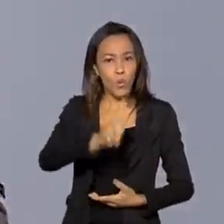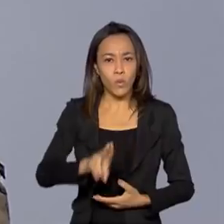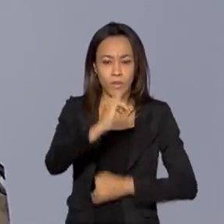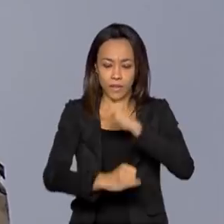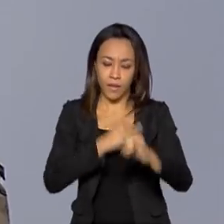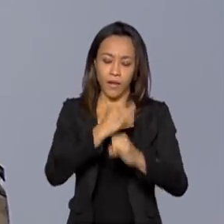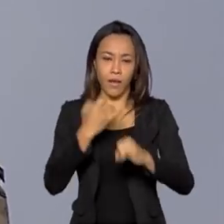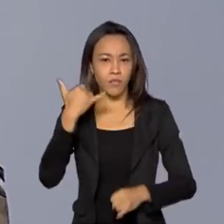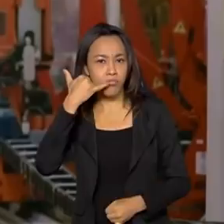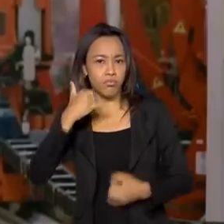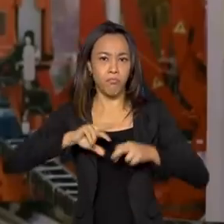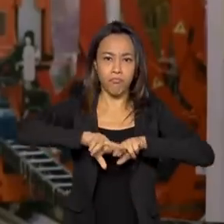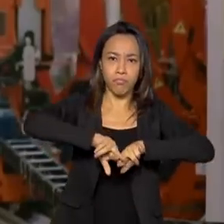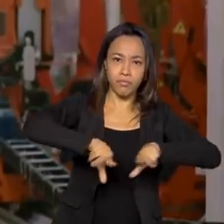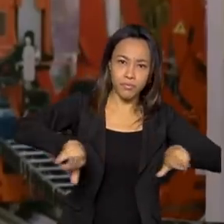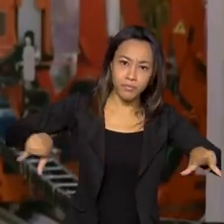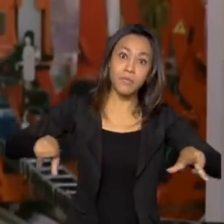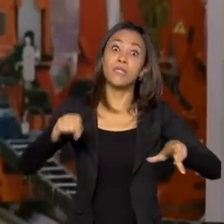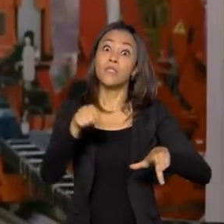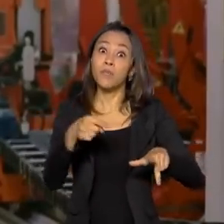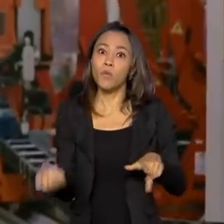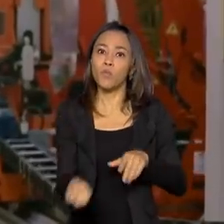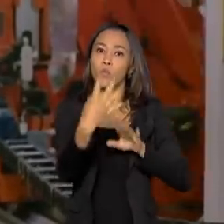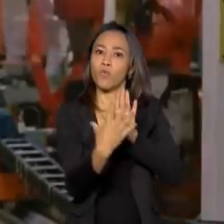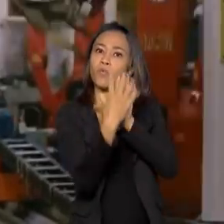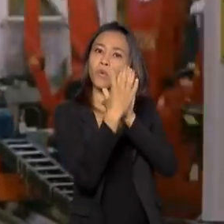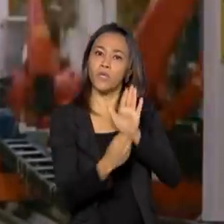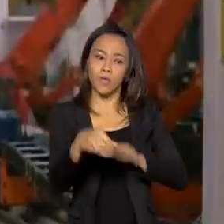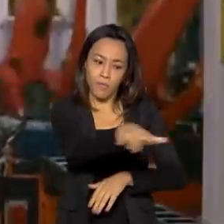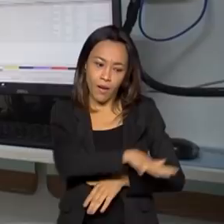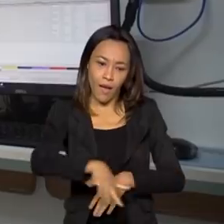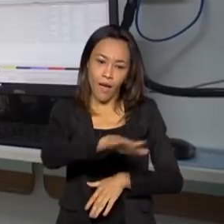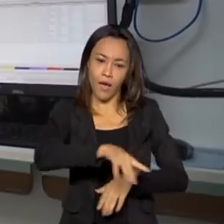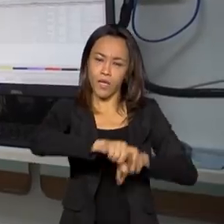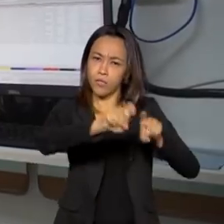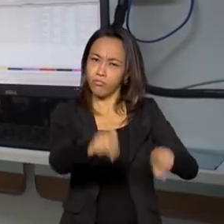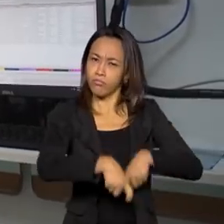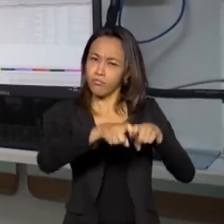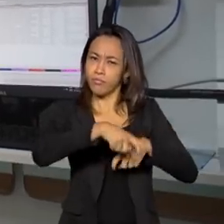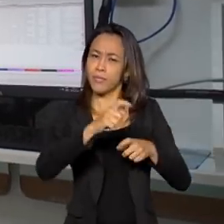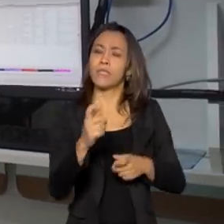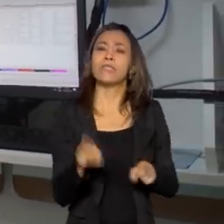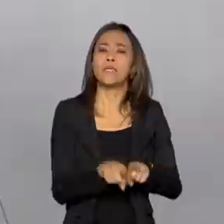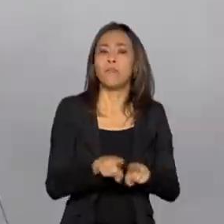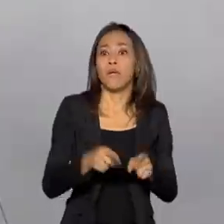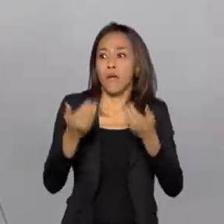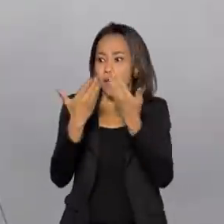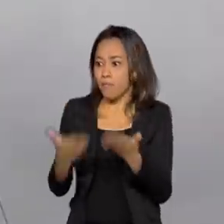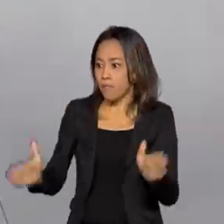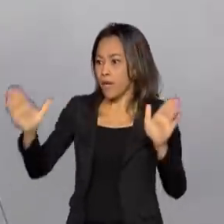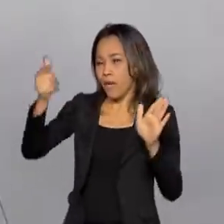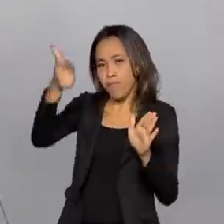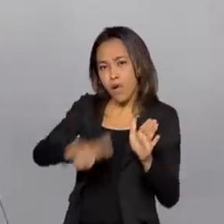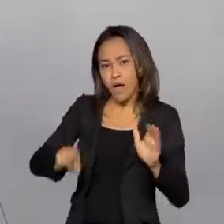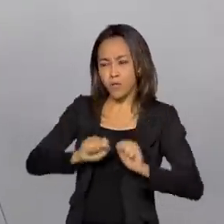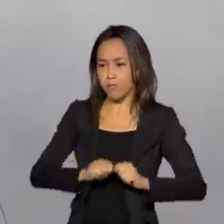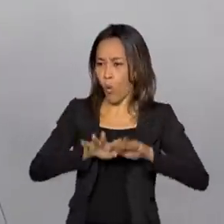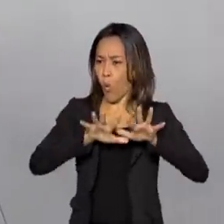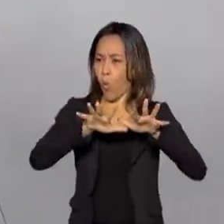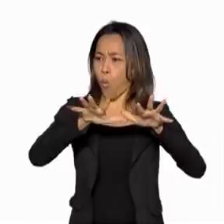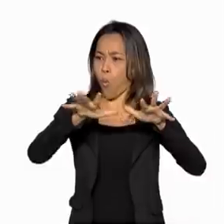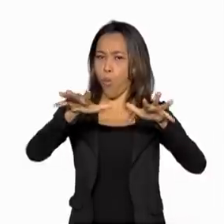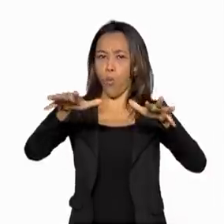abrir espaço para uma nova configuração dos meios produtivos e também ampliar as possibilidades e o alcance da